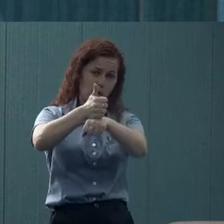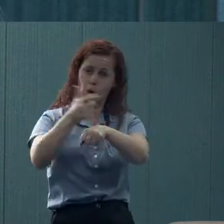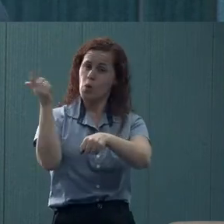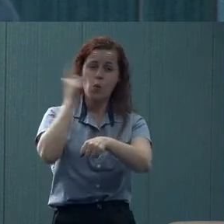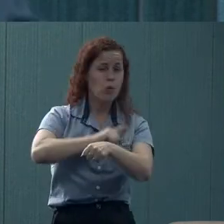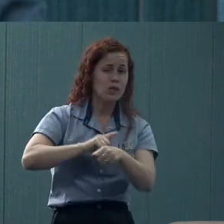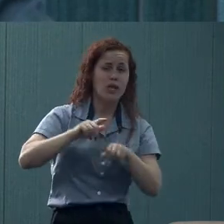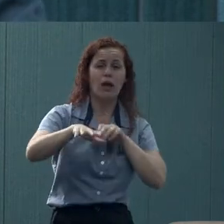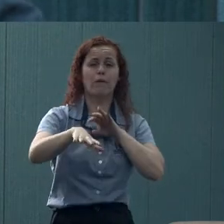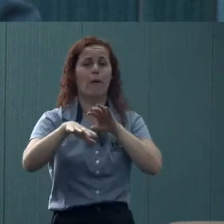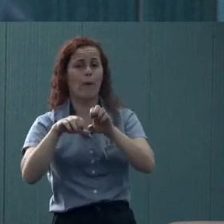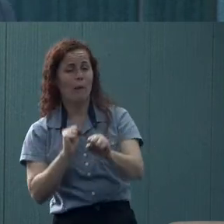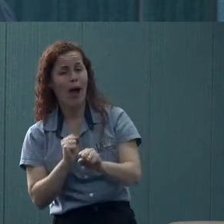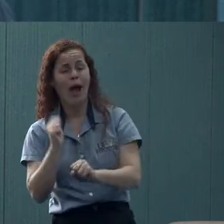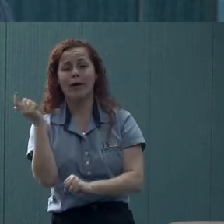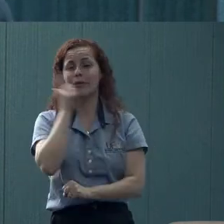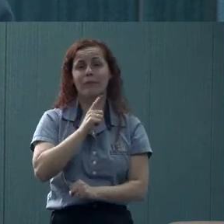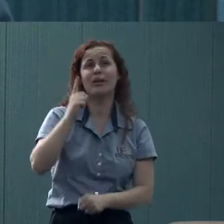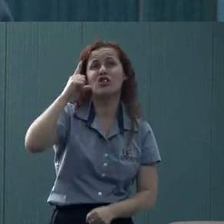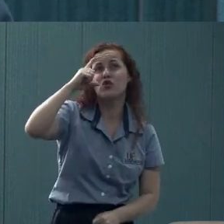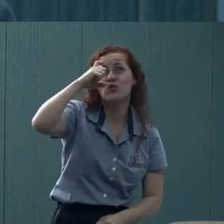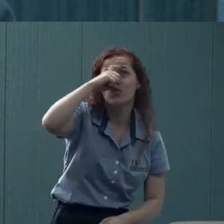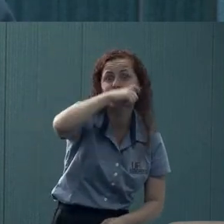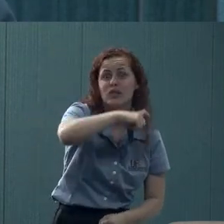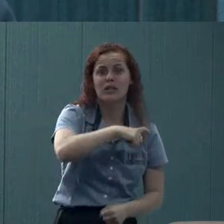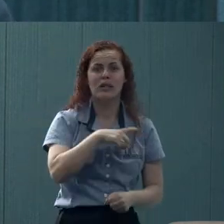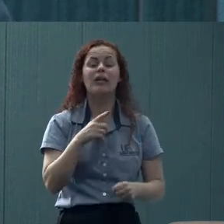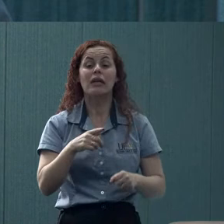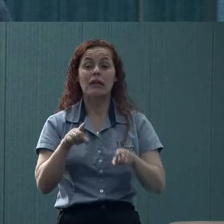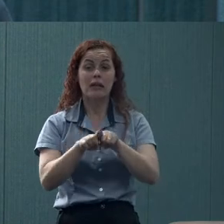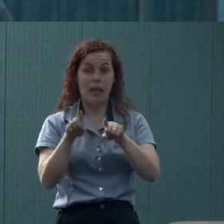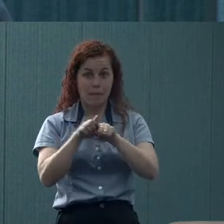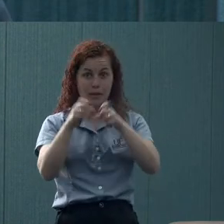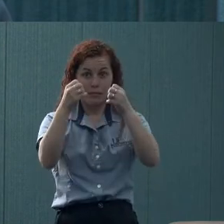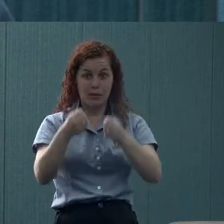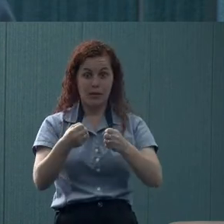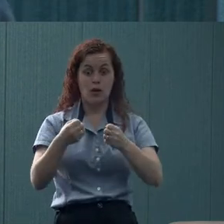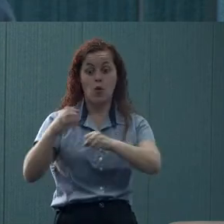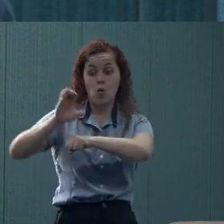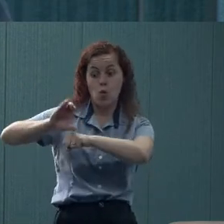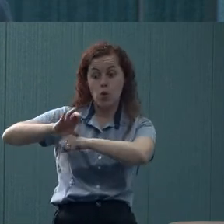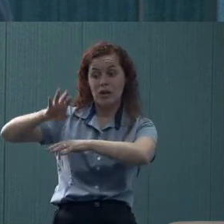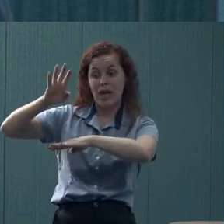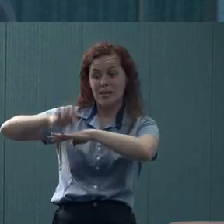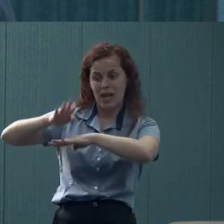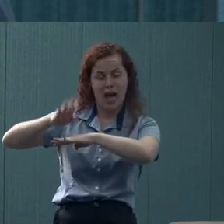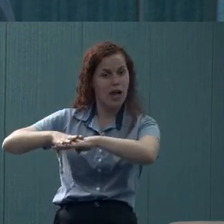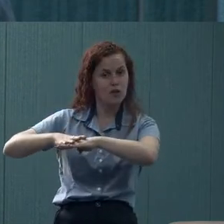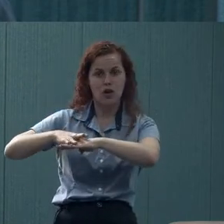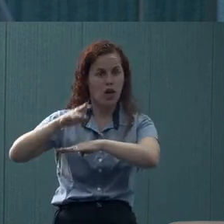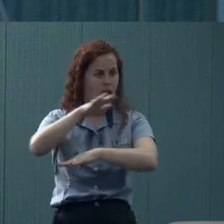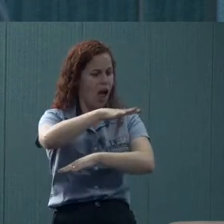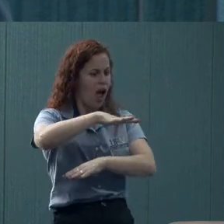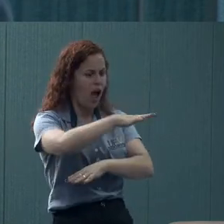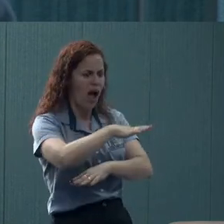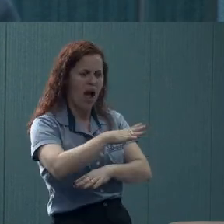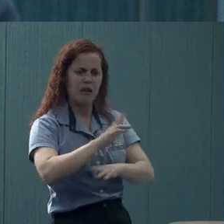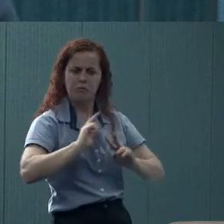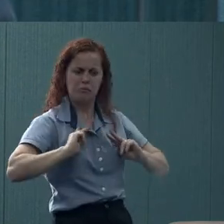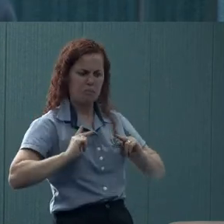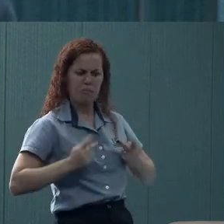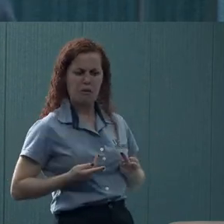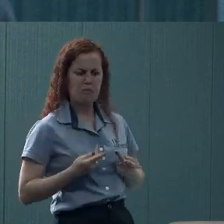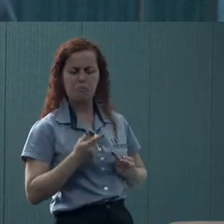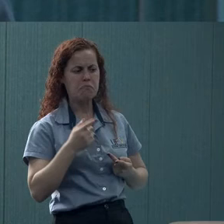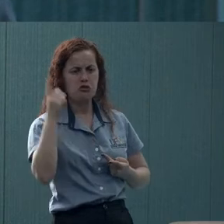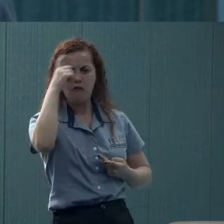formar, porque, às vezes, aquilo é muito difícil. E eu destaco a questão dos cursos de exatas, porque eu não vejo isso em outras áreas. Por exemplo, nas ciências humanas,